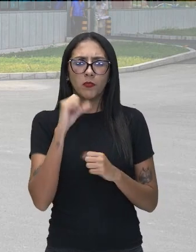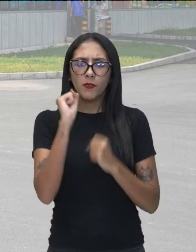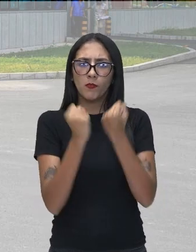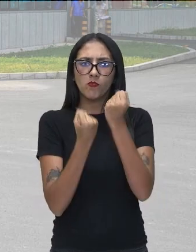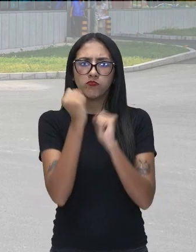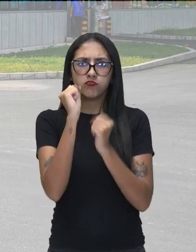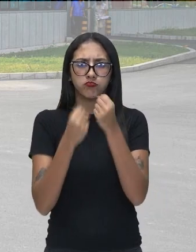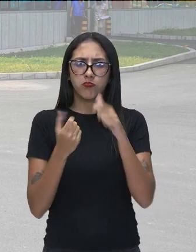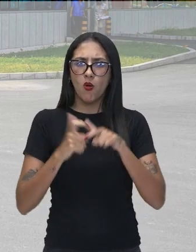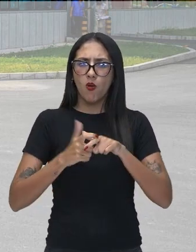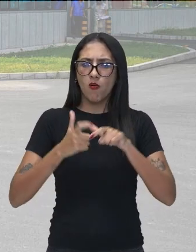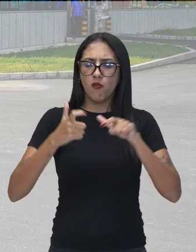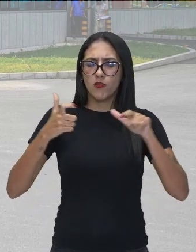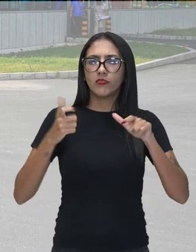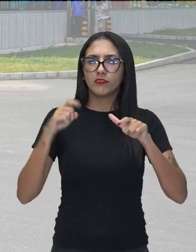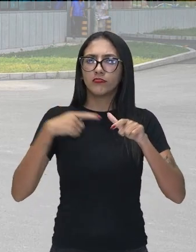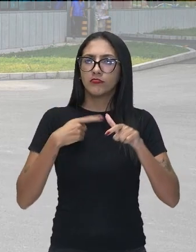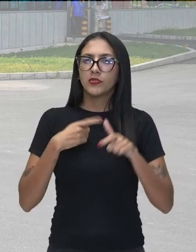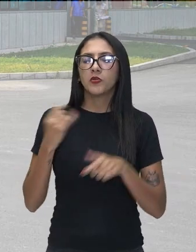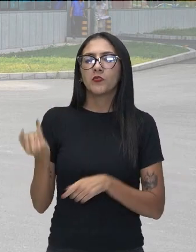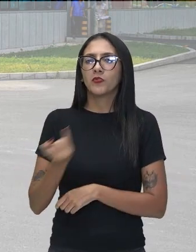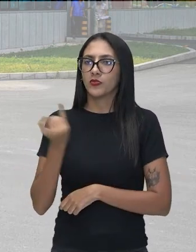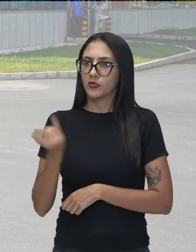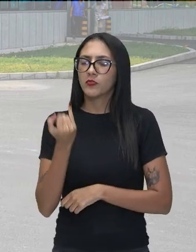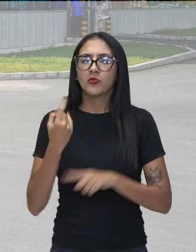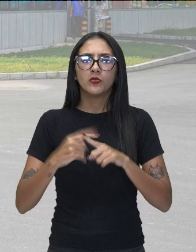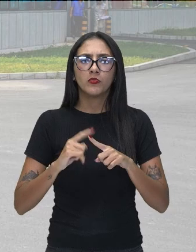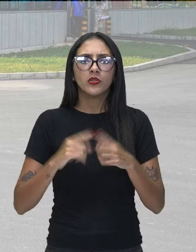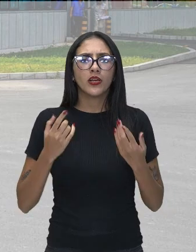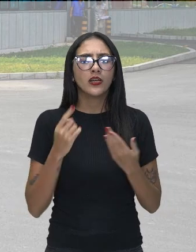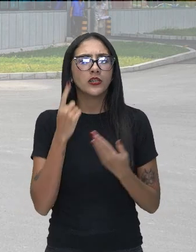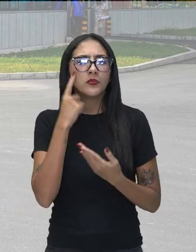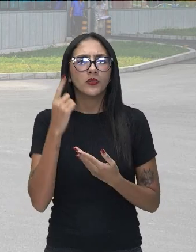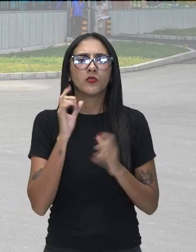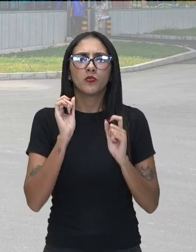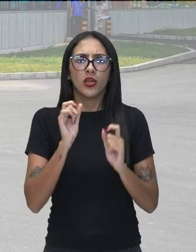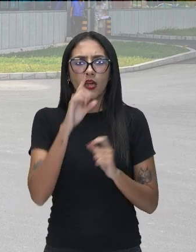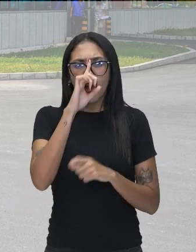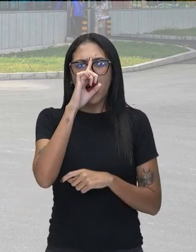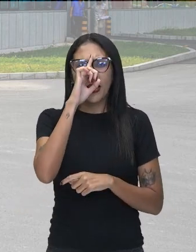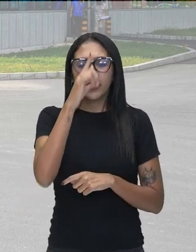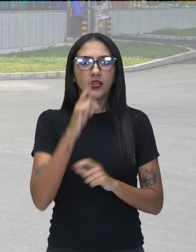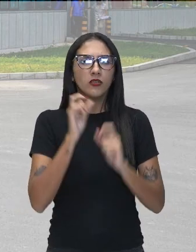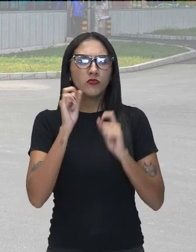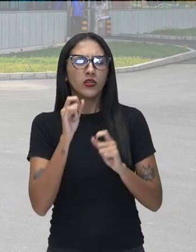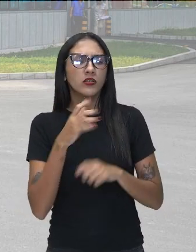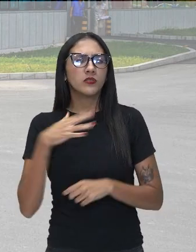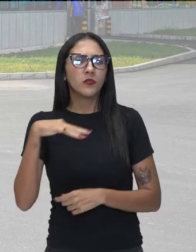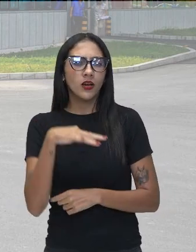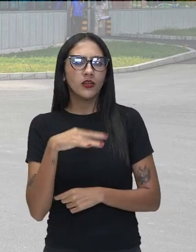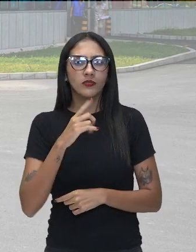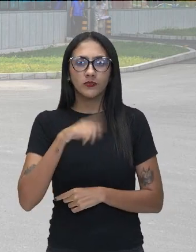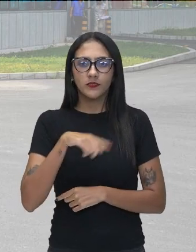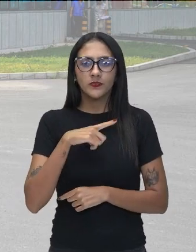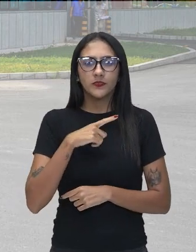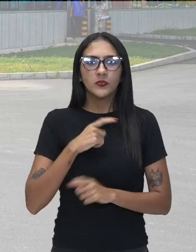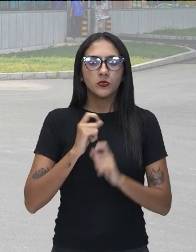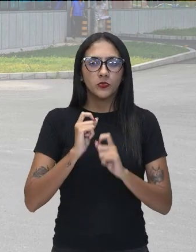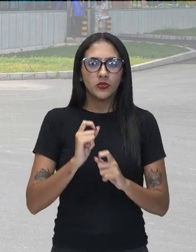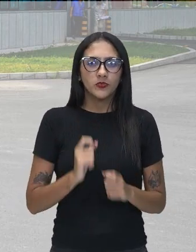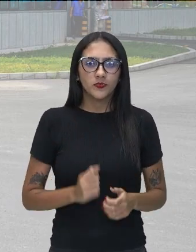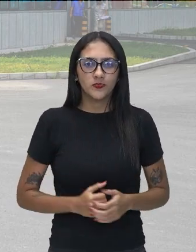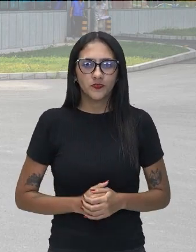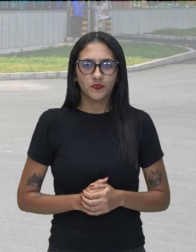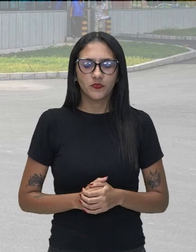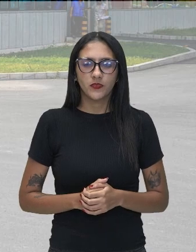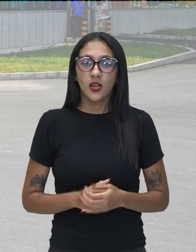provavelmente com grande importância, já que nós estamos vendo aqui toda essa infraestrutura, ela deve ter tido lá os